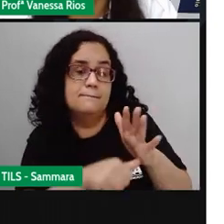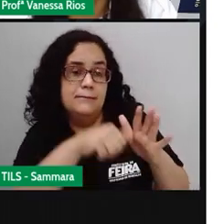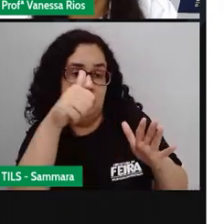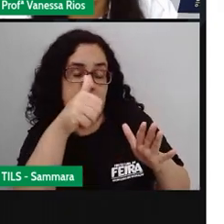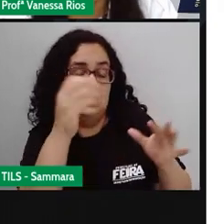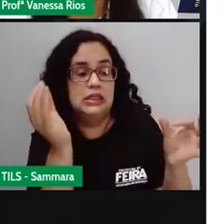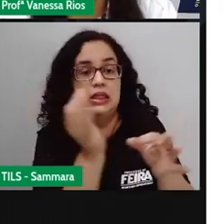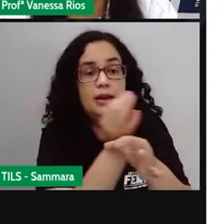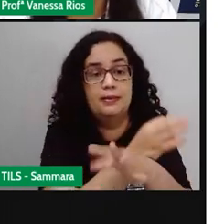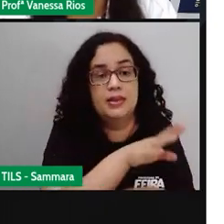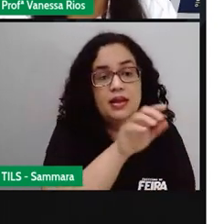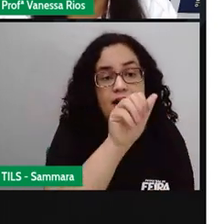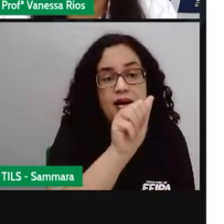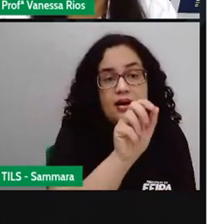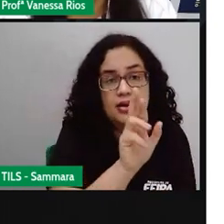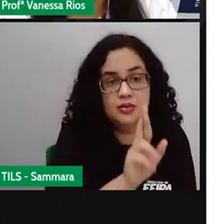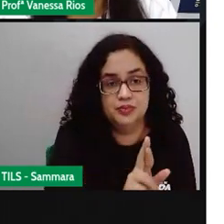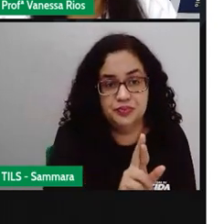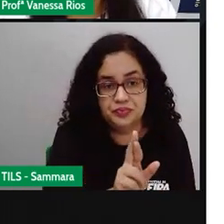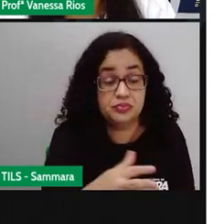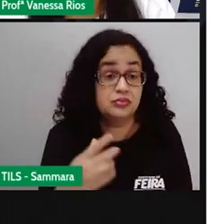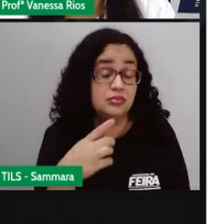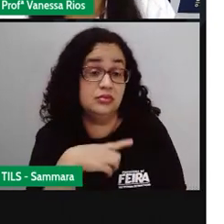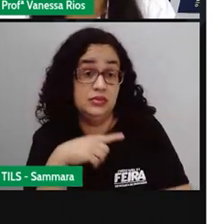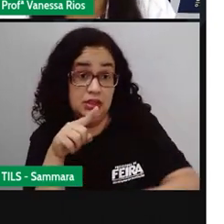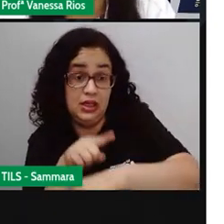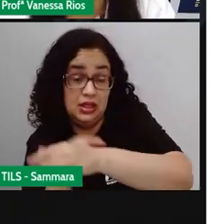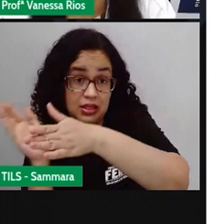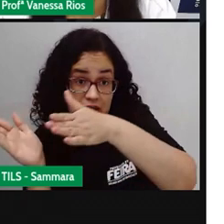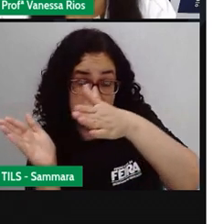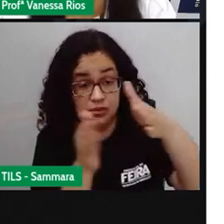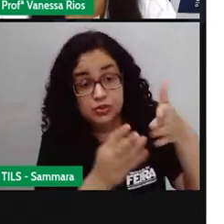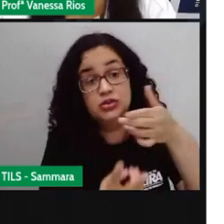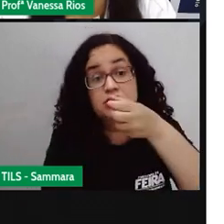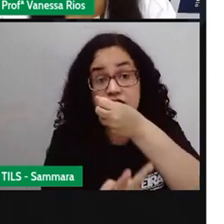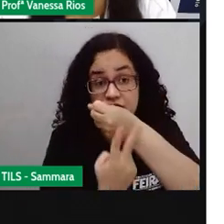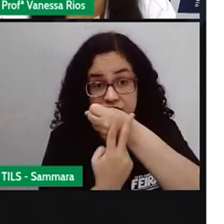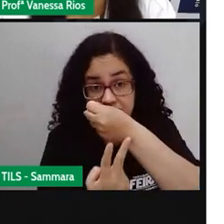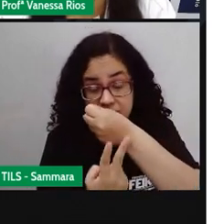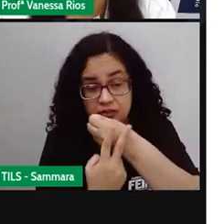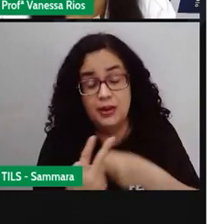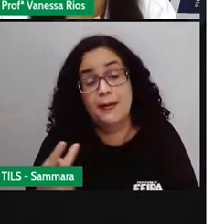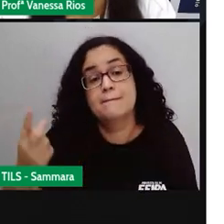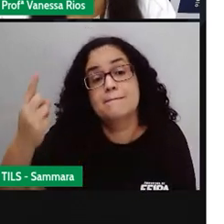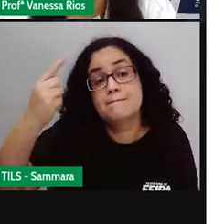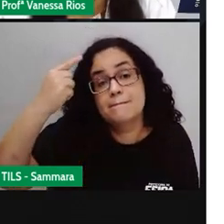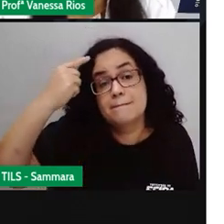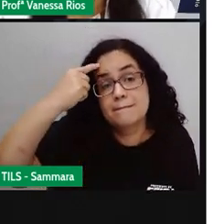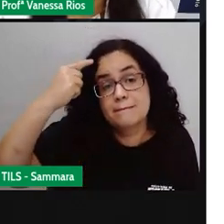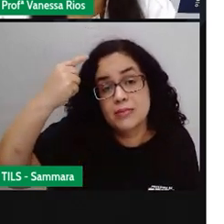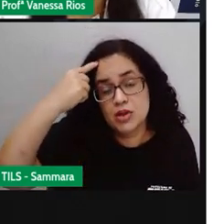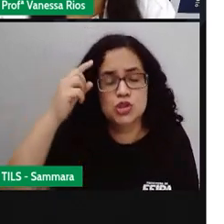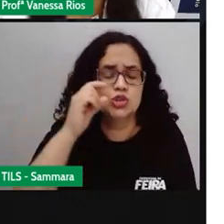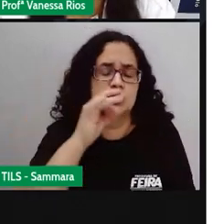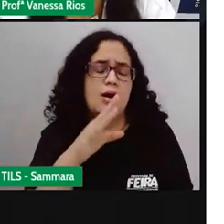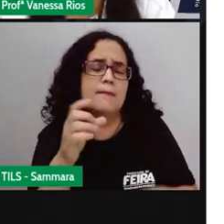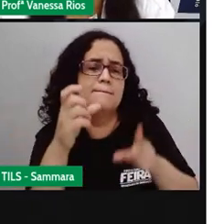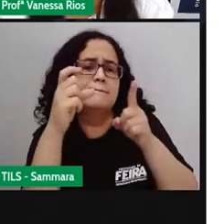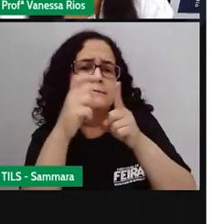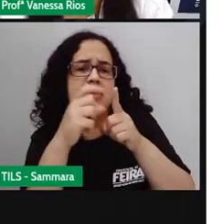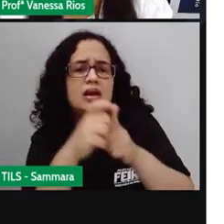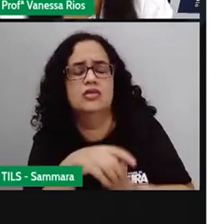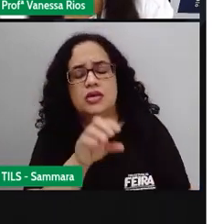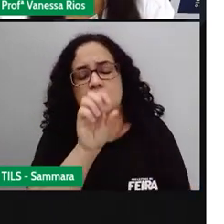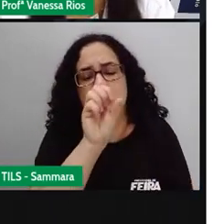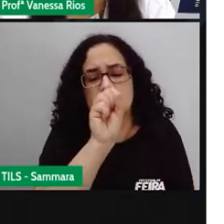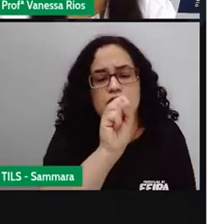A. Mas como a gente está falando em tempos verbais, pensem aí Sobrou. Se a gente